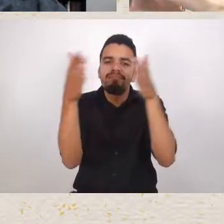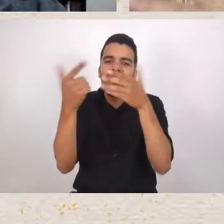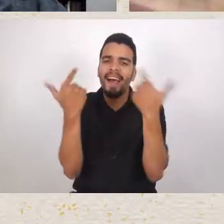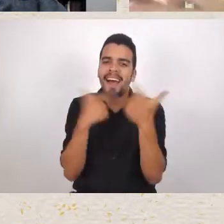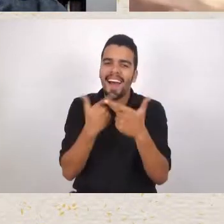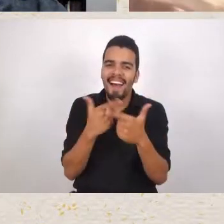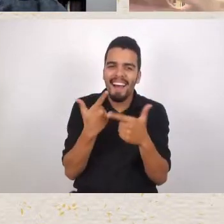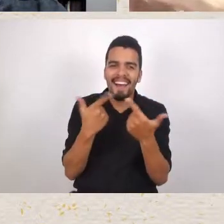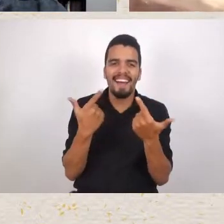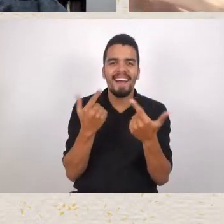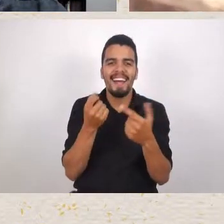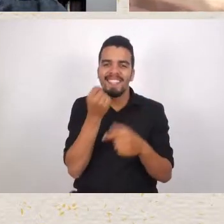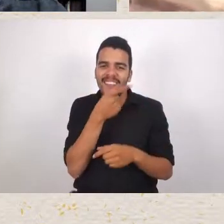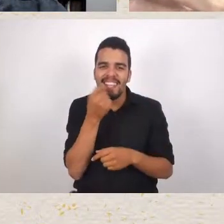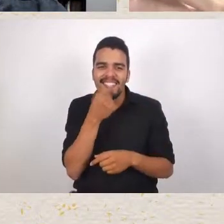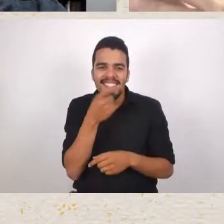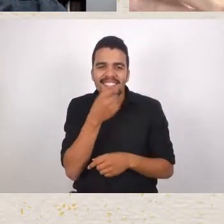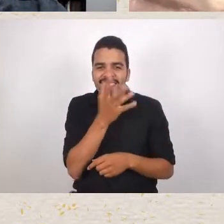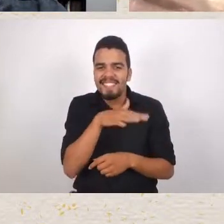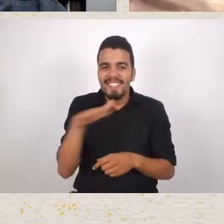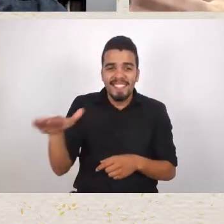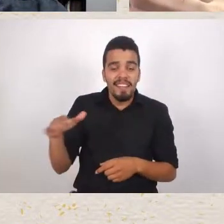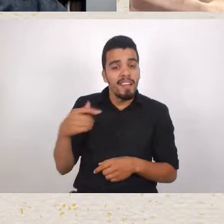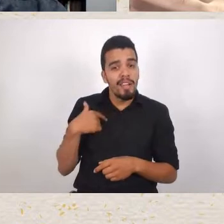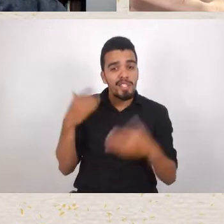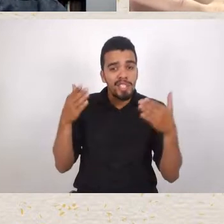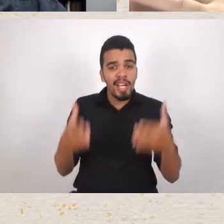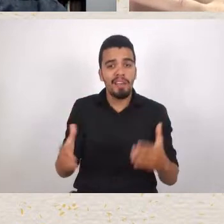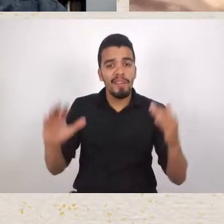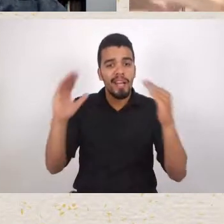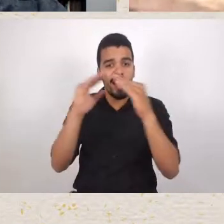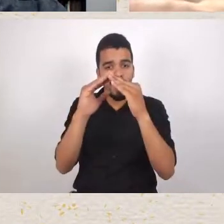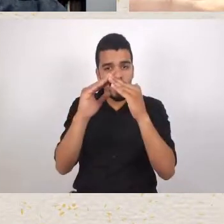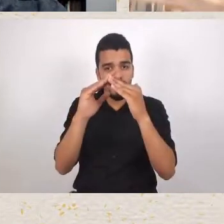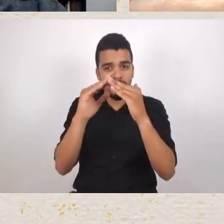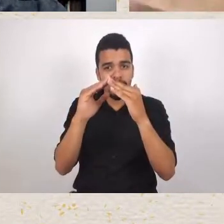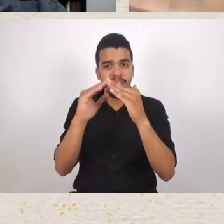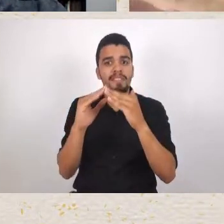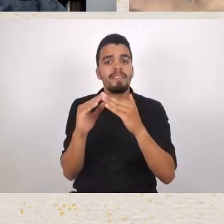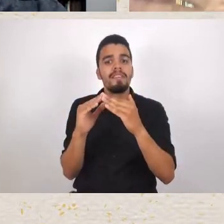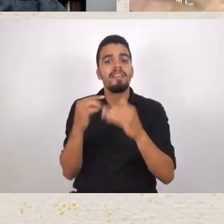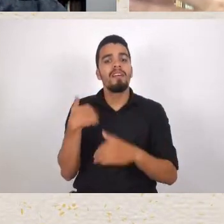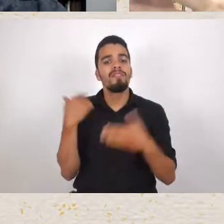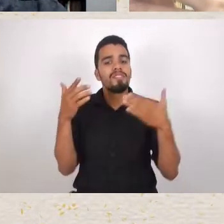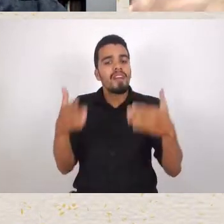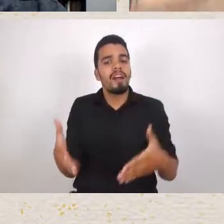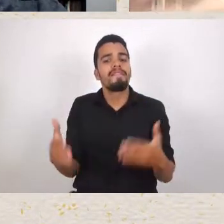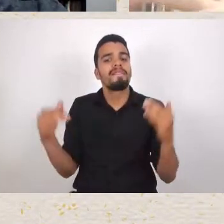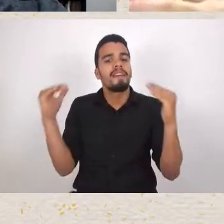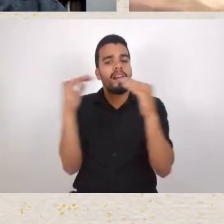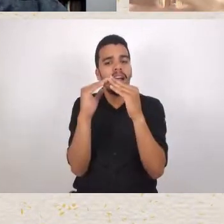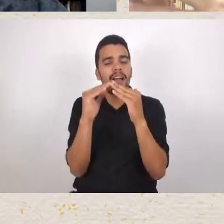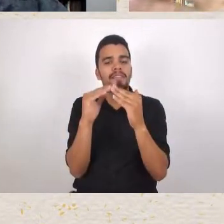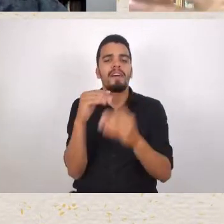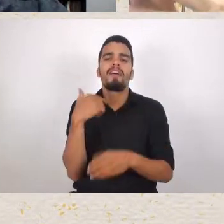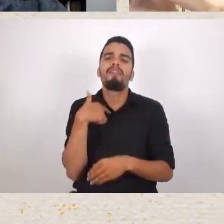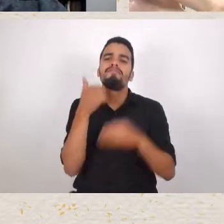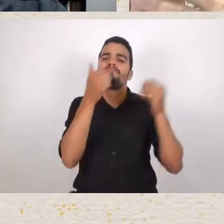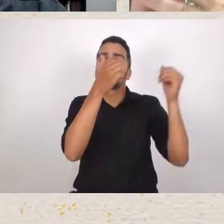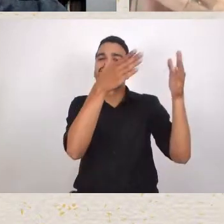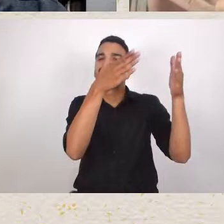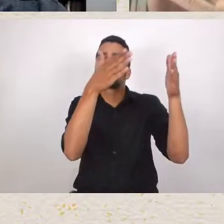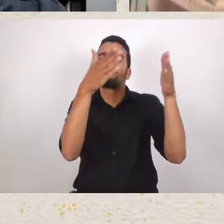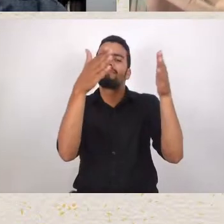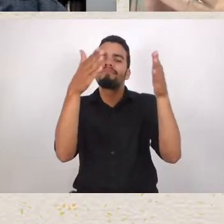Sei lá Chorando Porque um Brutamontes Tinha dado Uns pontapé Batido Daí tinha que voltar E resolver Na